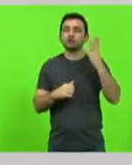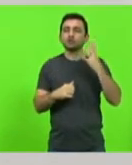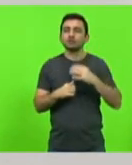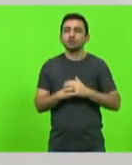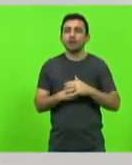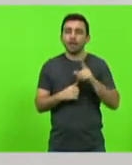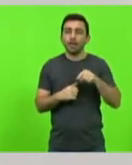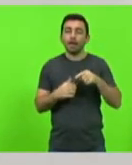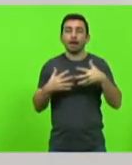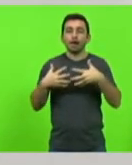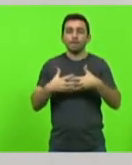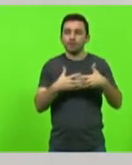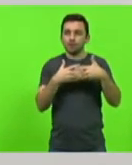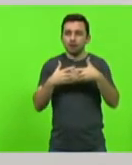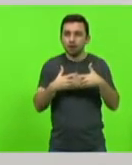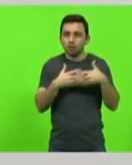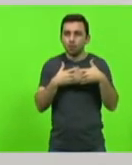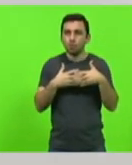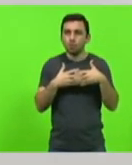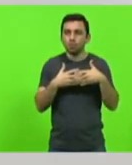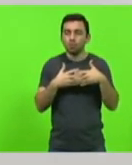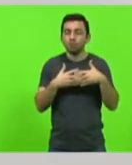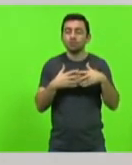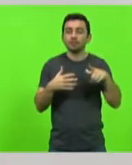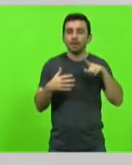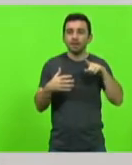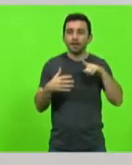caminhões frontalmente com veículos.